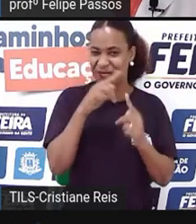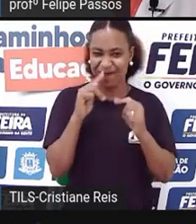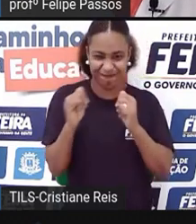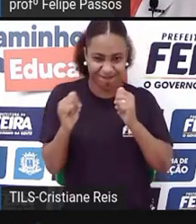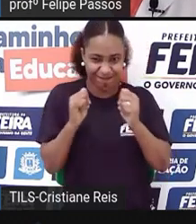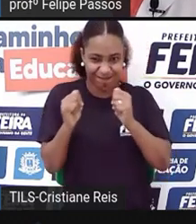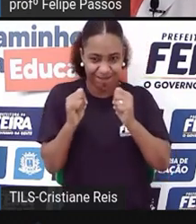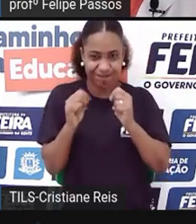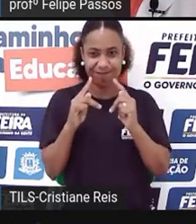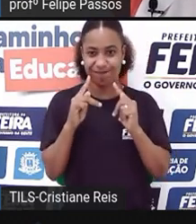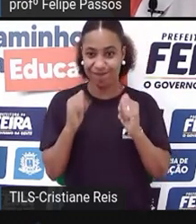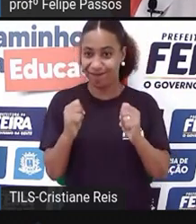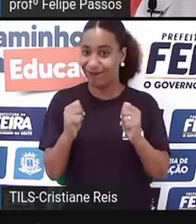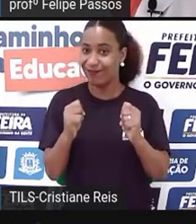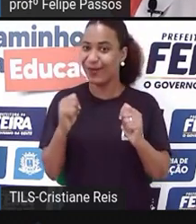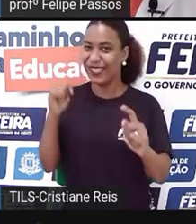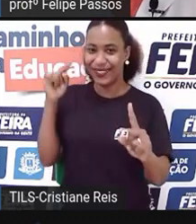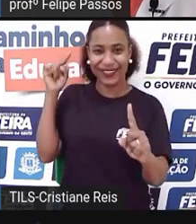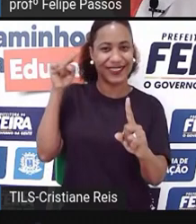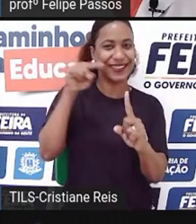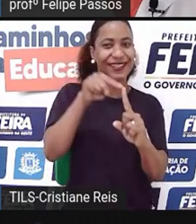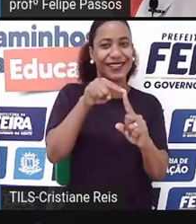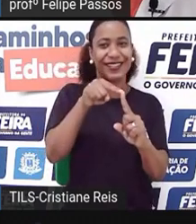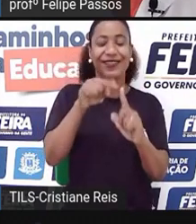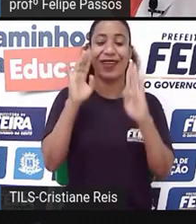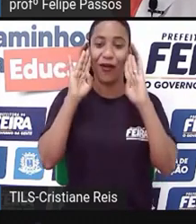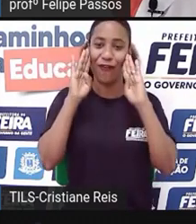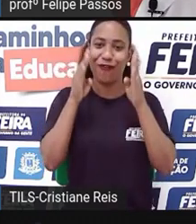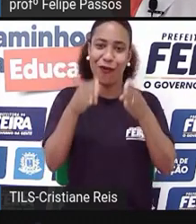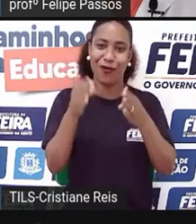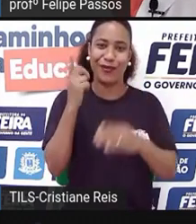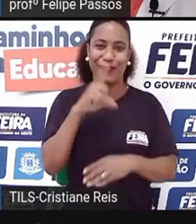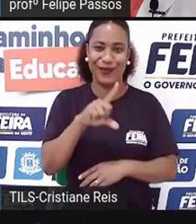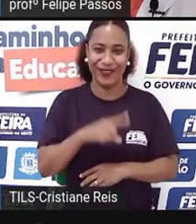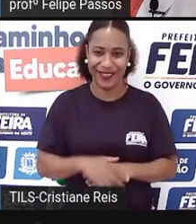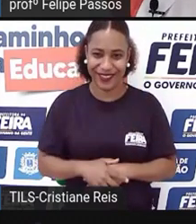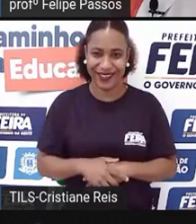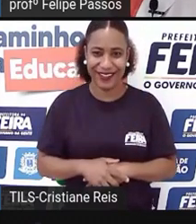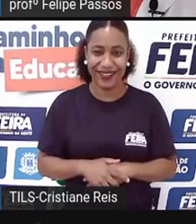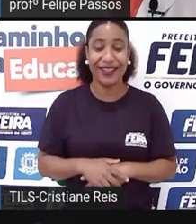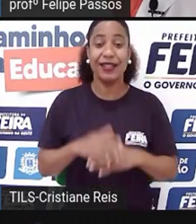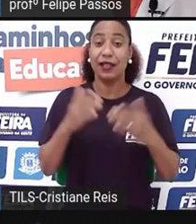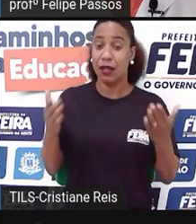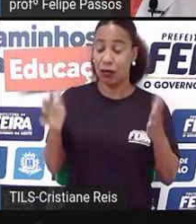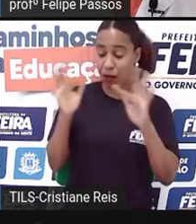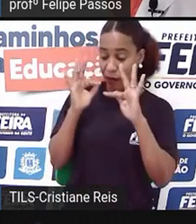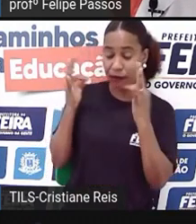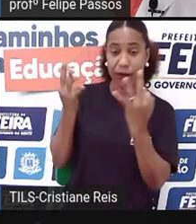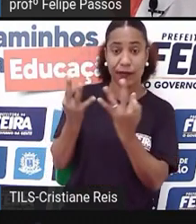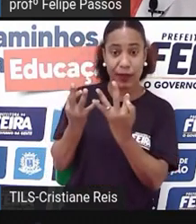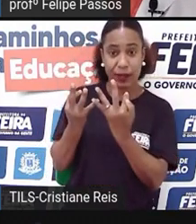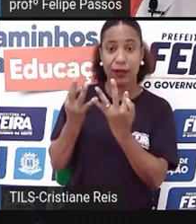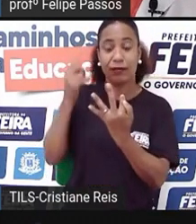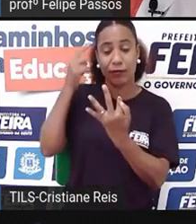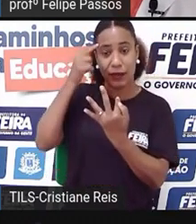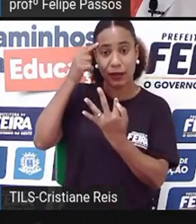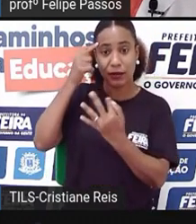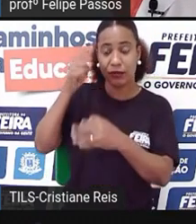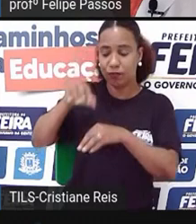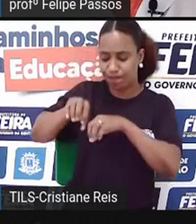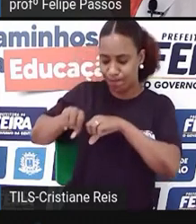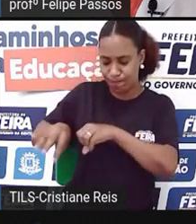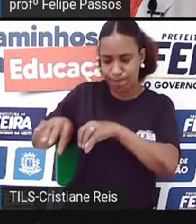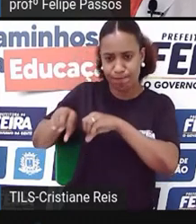Então, essa é a ideia das famílias. A educação, ela tem despertado para esse